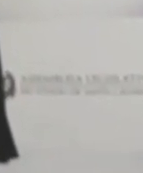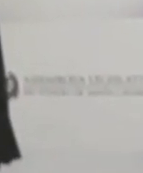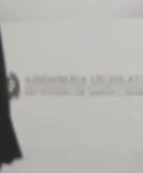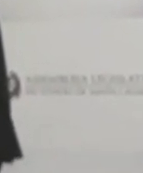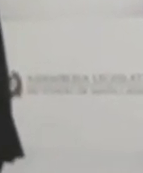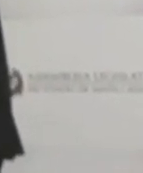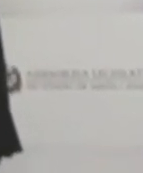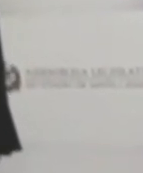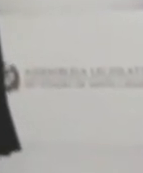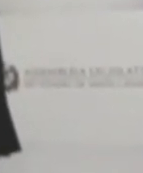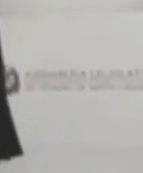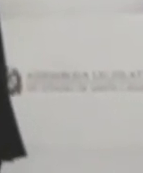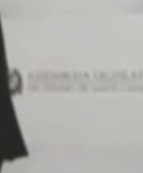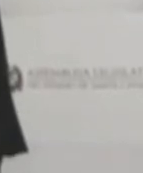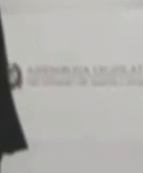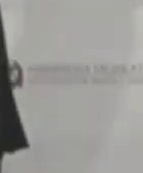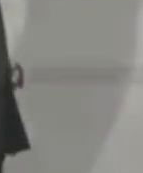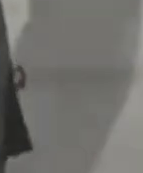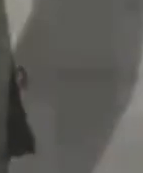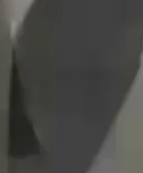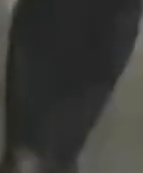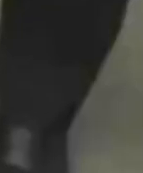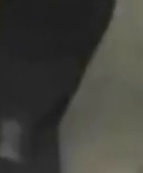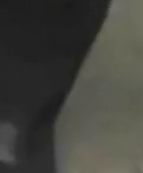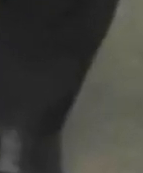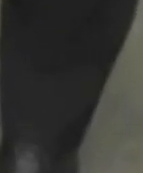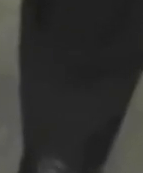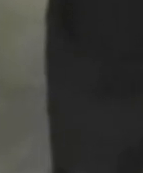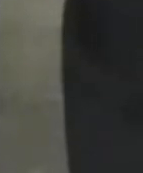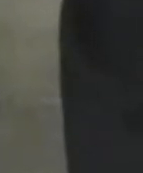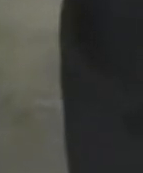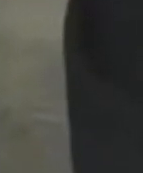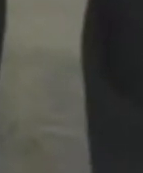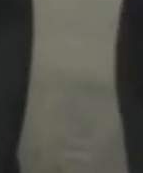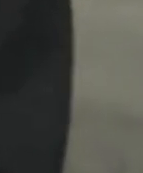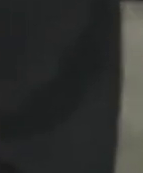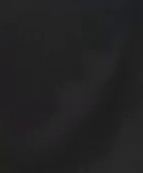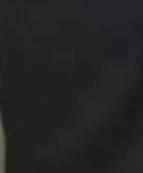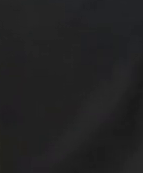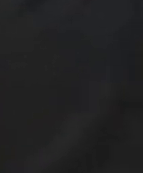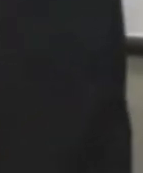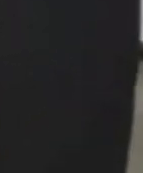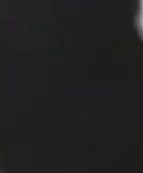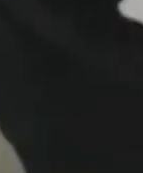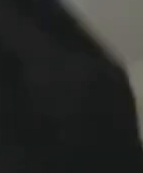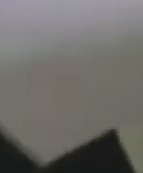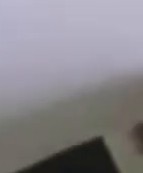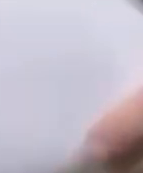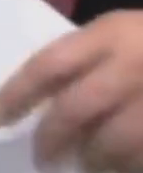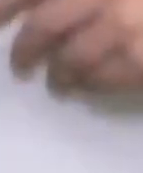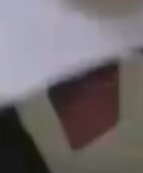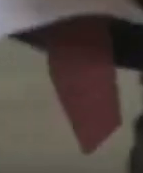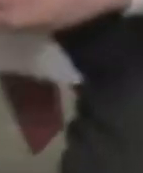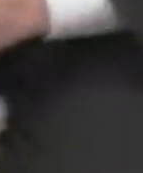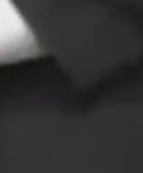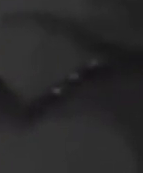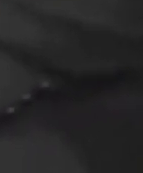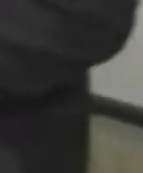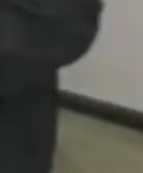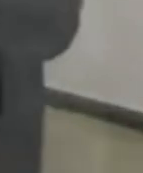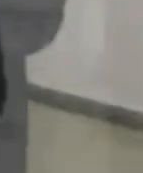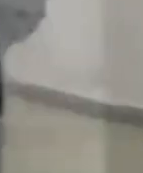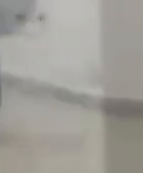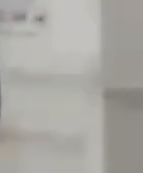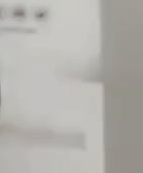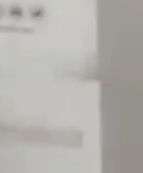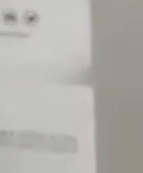em seis modalidades de segurança, entre elas o faro de armas e de drogas, busca e captura e busca e